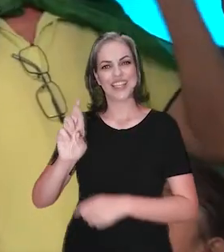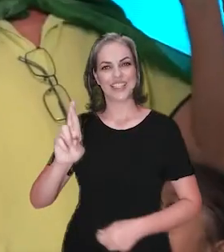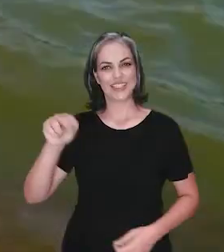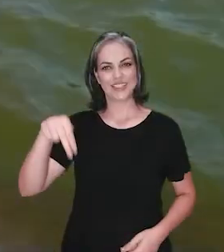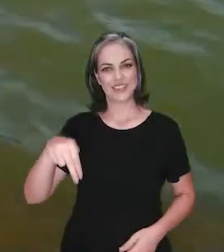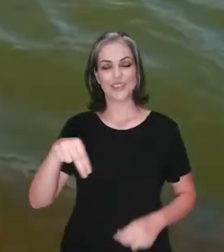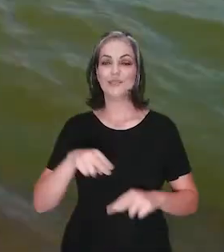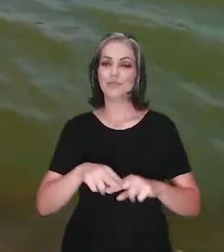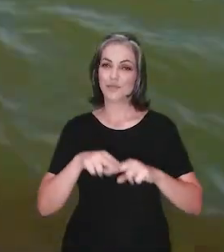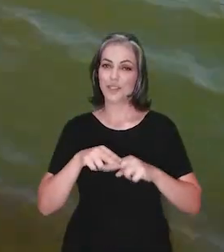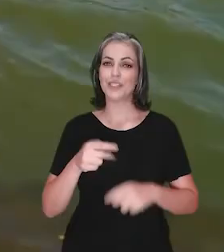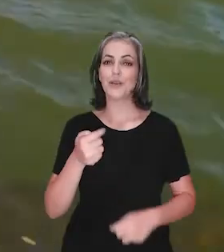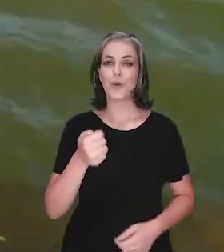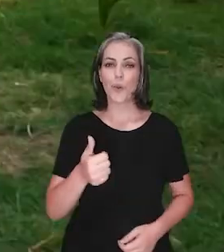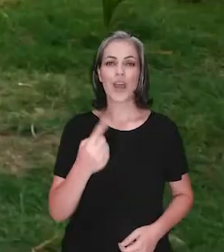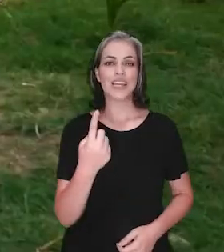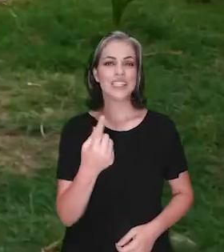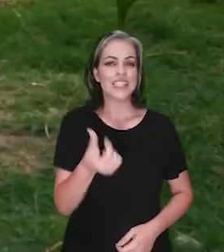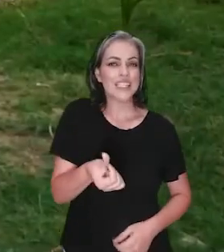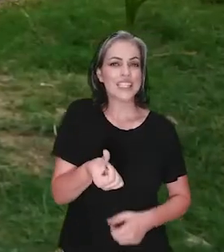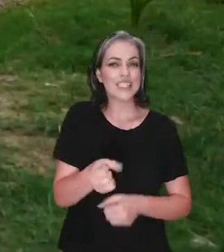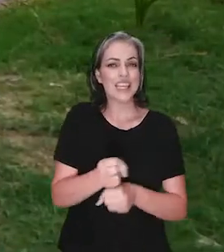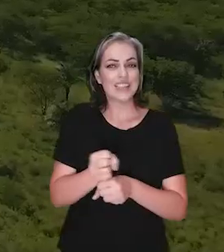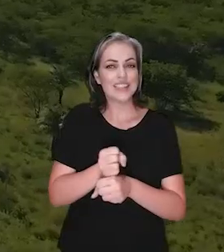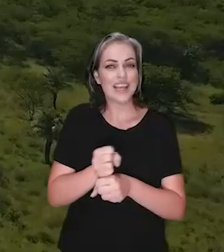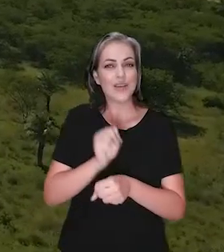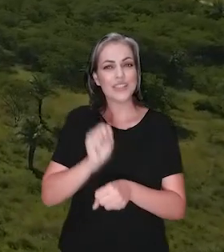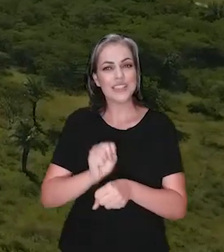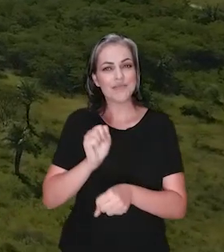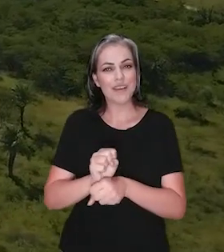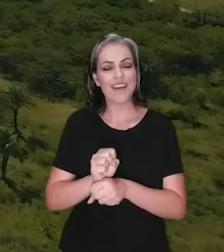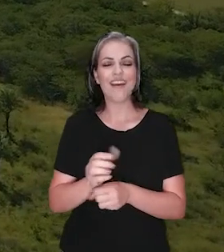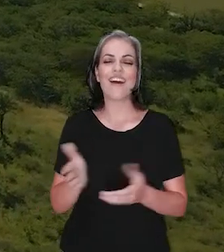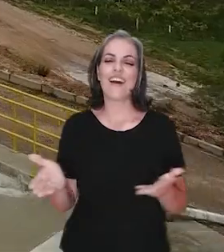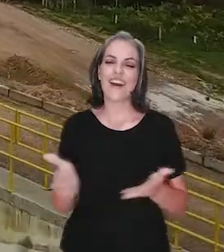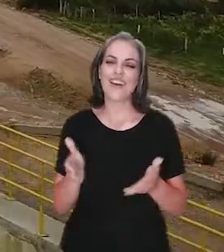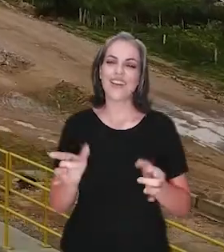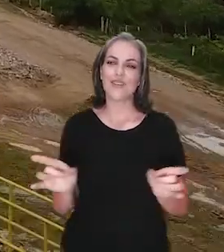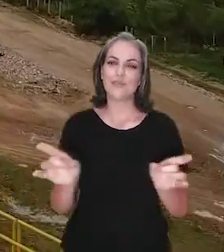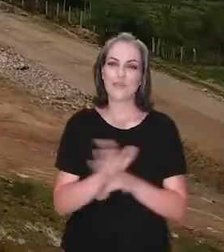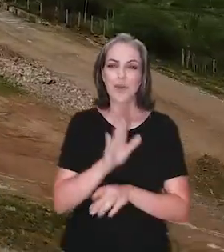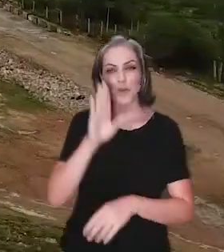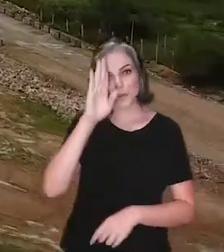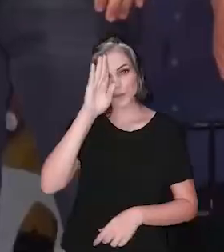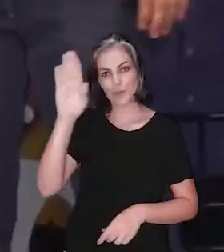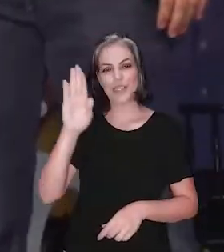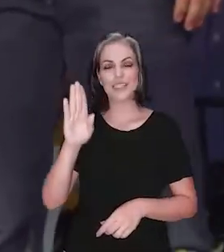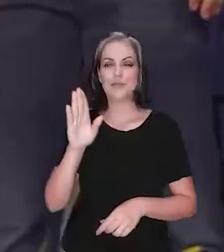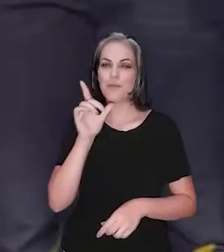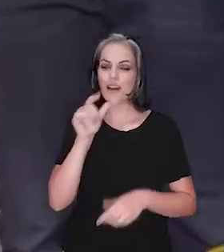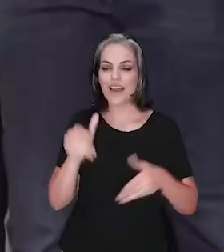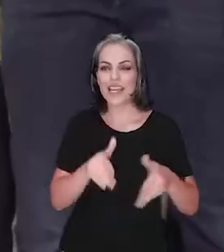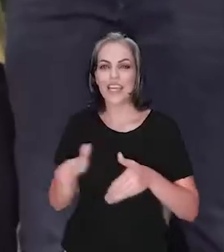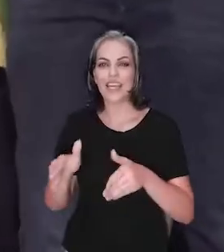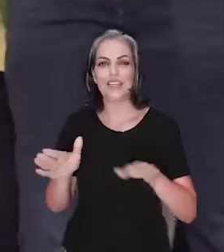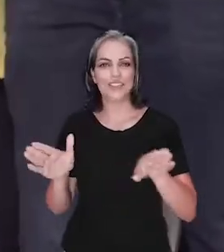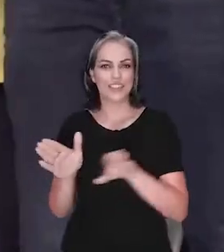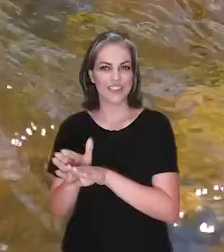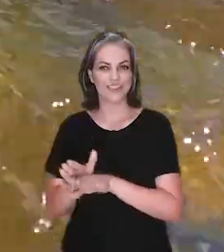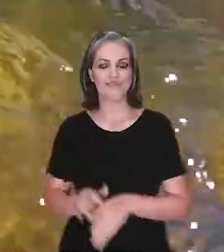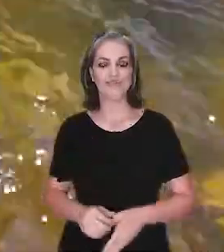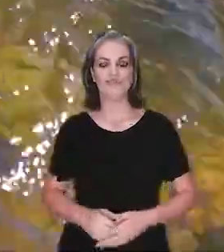E assim, após quase 16 anos de espera, foram concluídos os dois eixos principais da transposição.